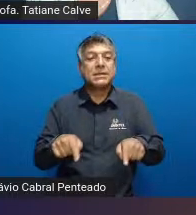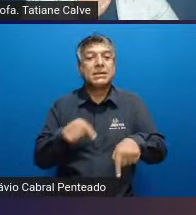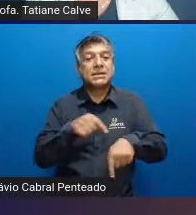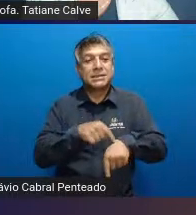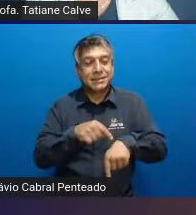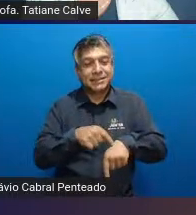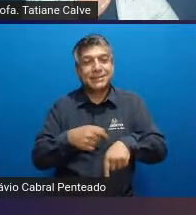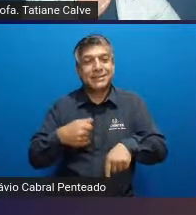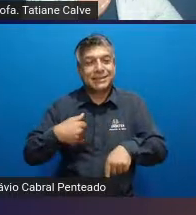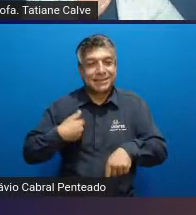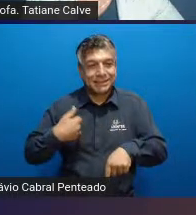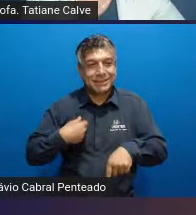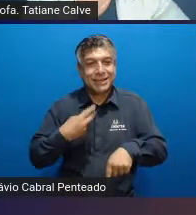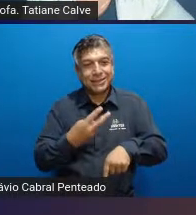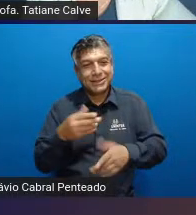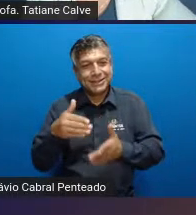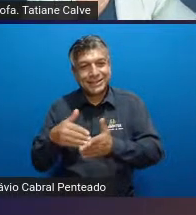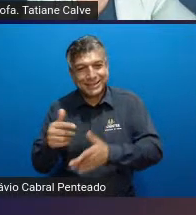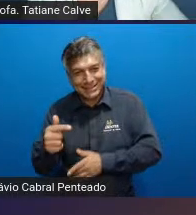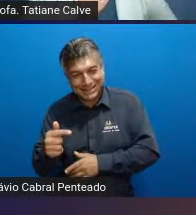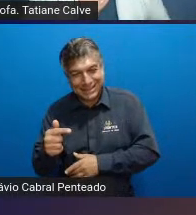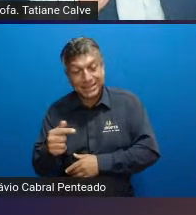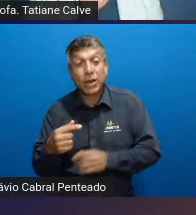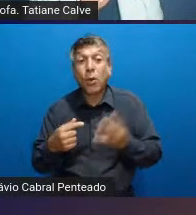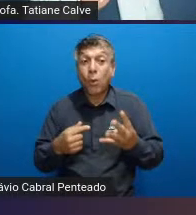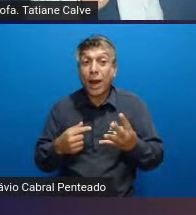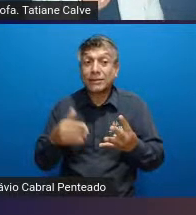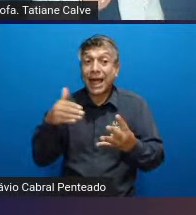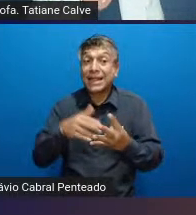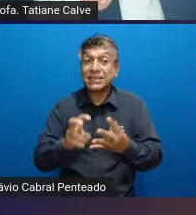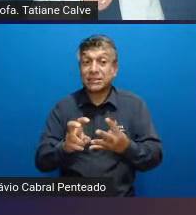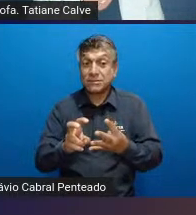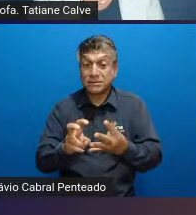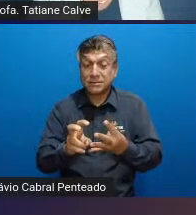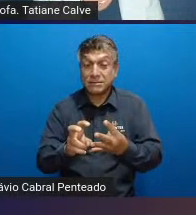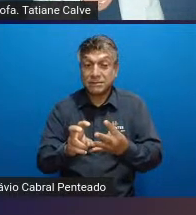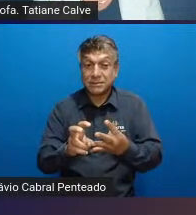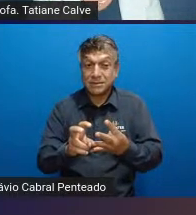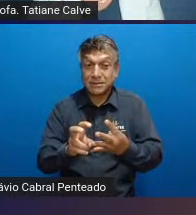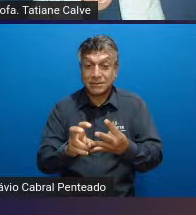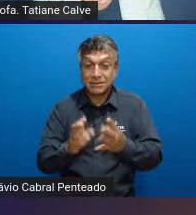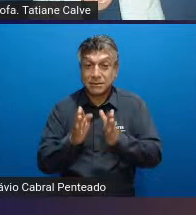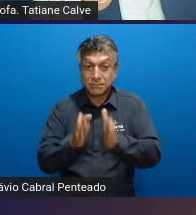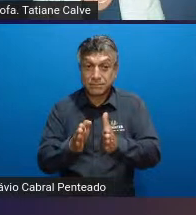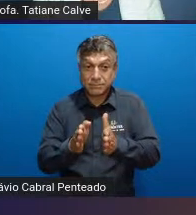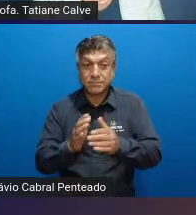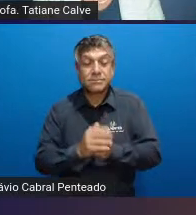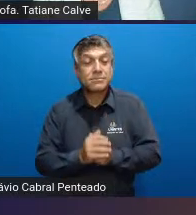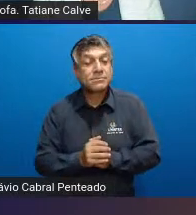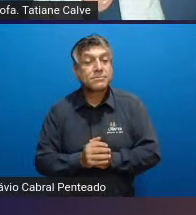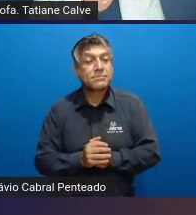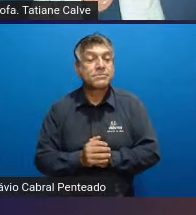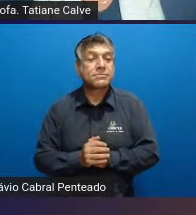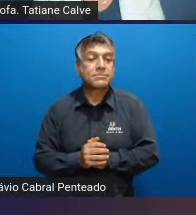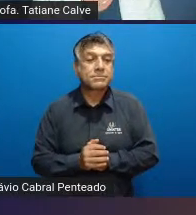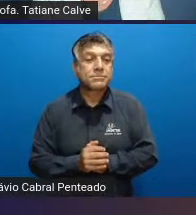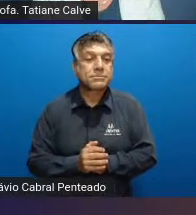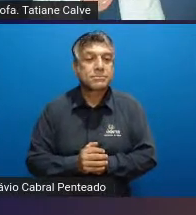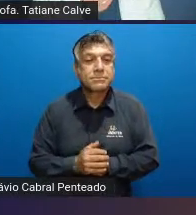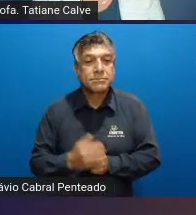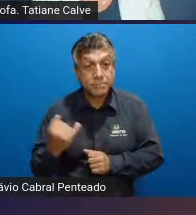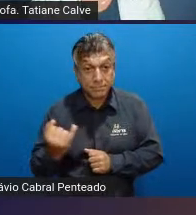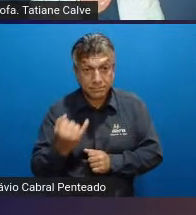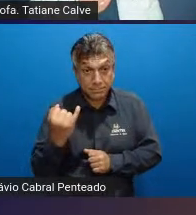etária das crianças de 4 a 5 anos é importante a gente pensar nessa questão da ludicidade